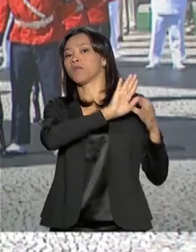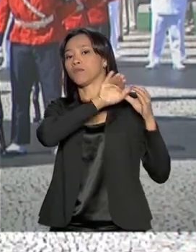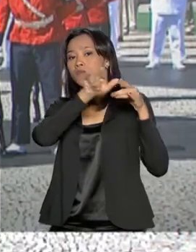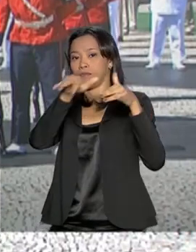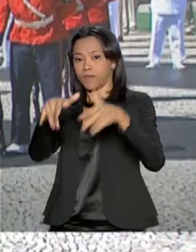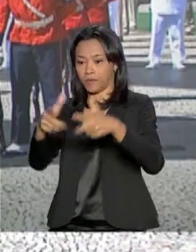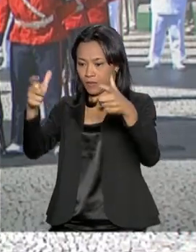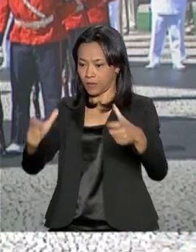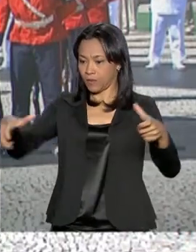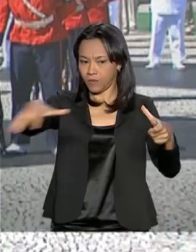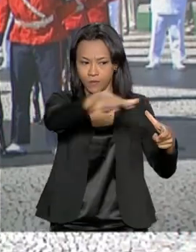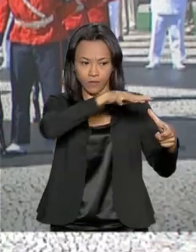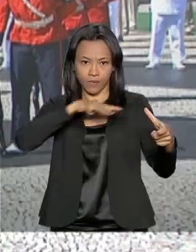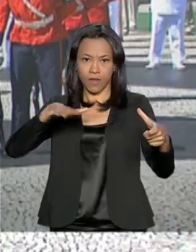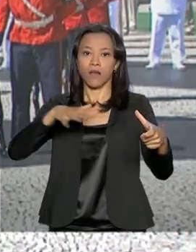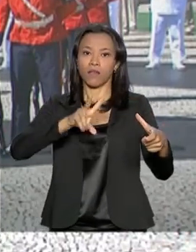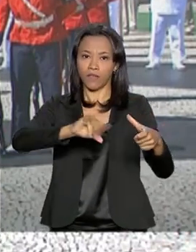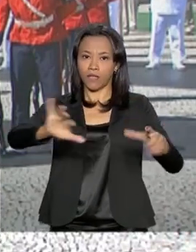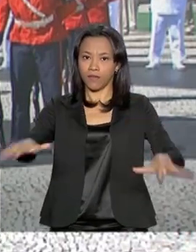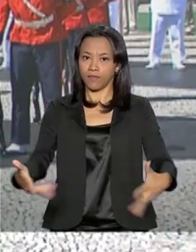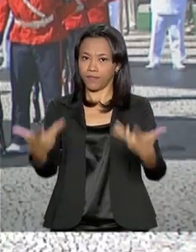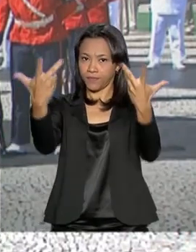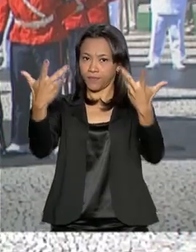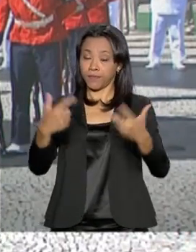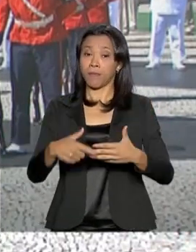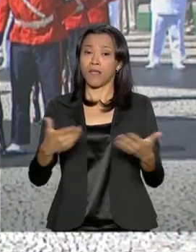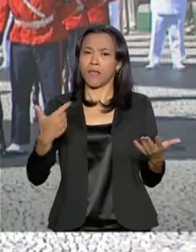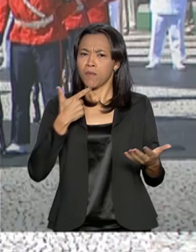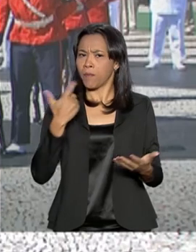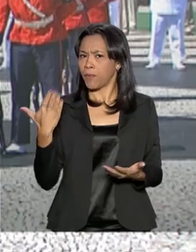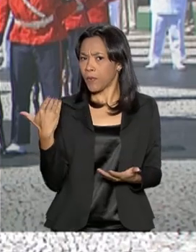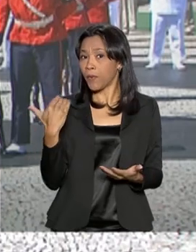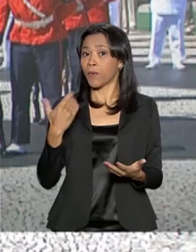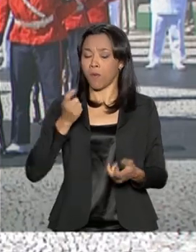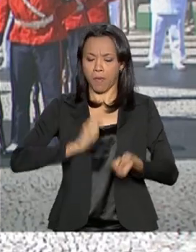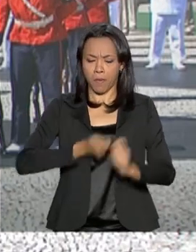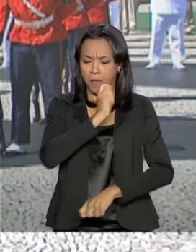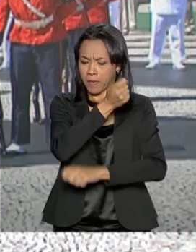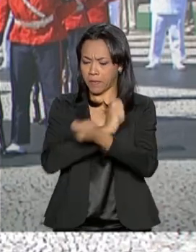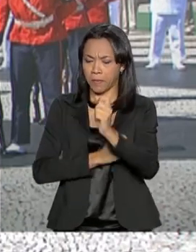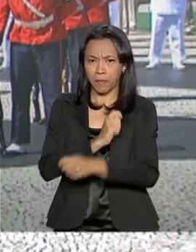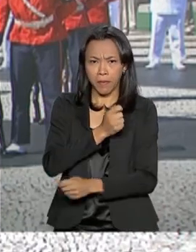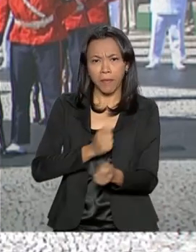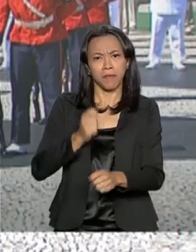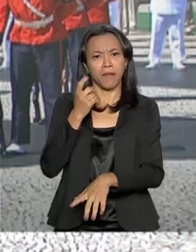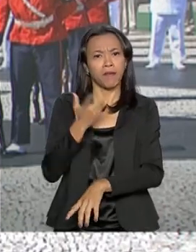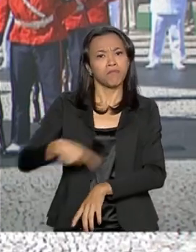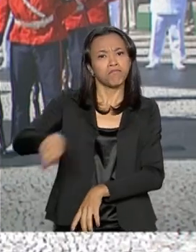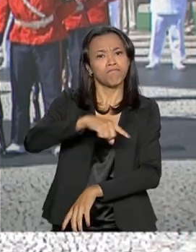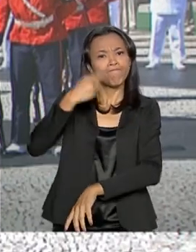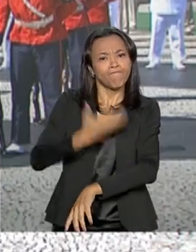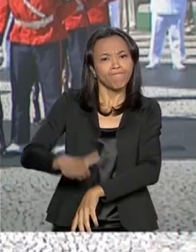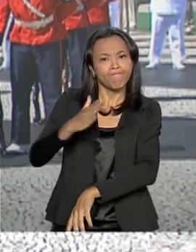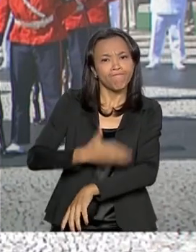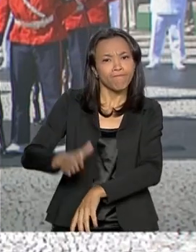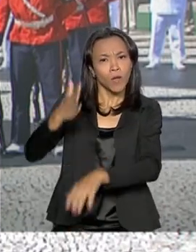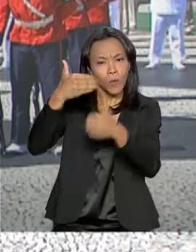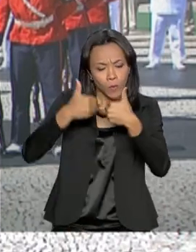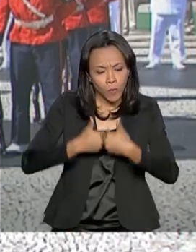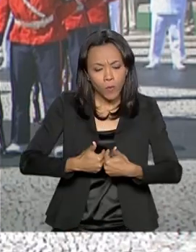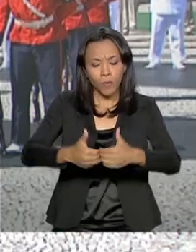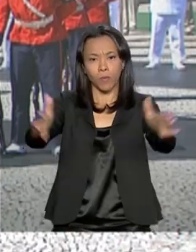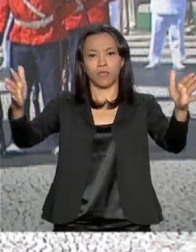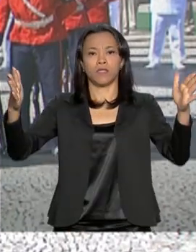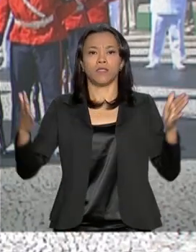realizada a cerimônia. Agora há pouco, a banda do Corpo de Fuzileiros Navais fez a apresentação marcando o início da solenidade.